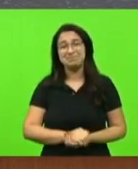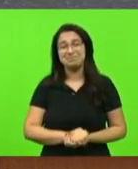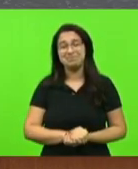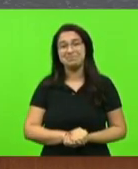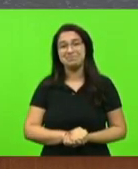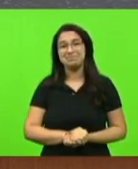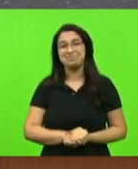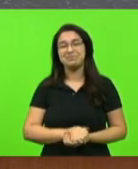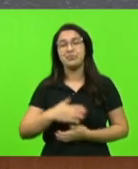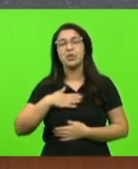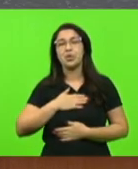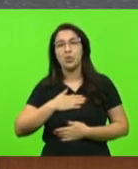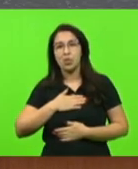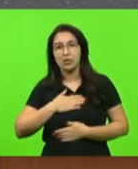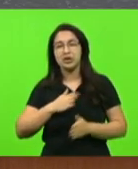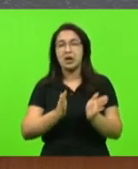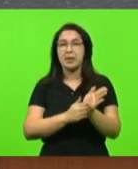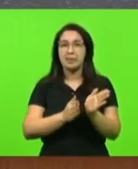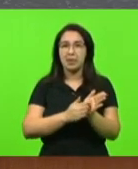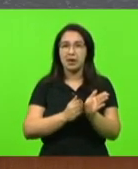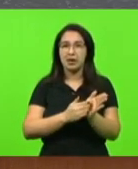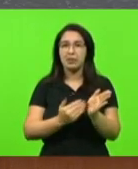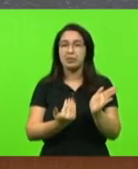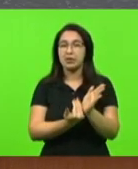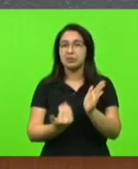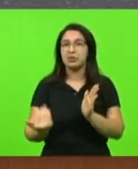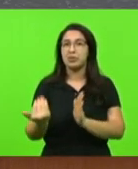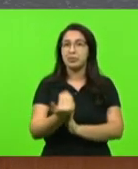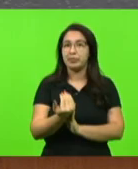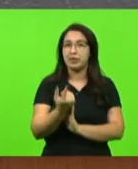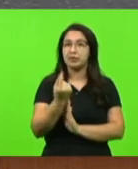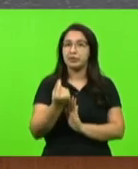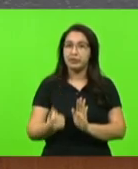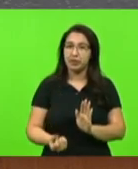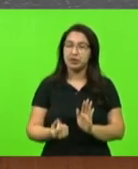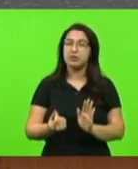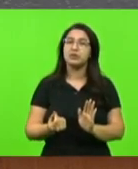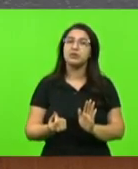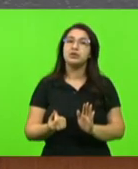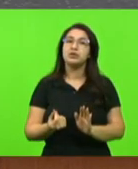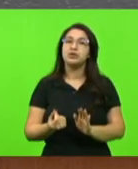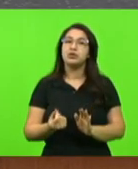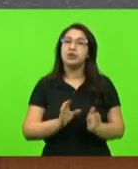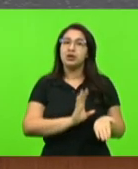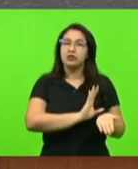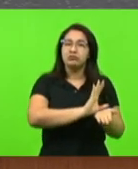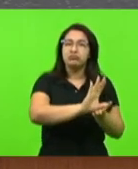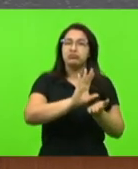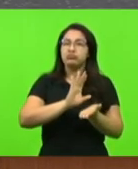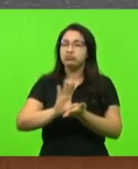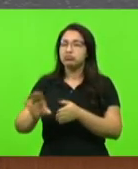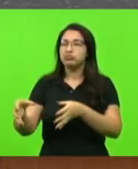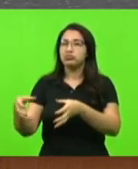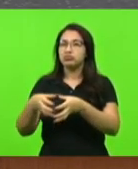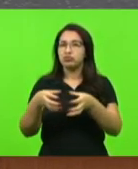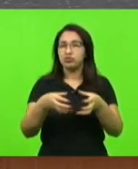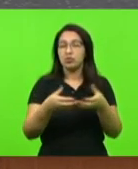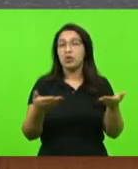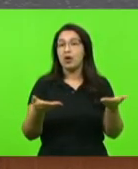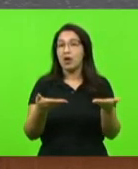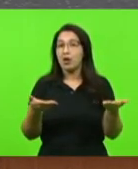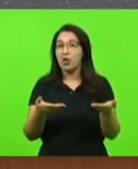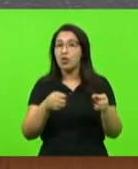louvar pela ampliação dos recursos que estão sendo destinados, agora, para o ensino médio,